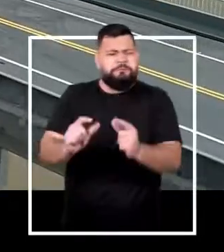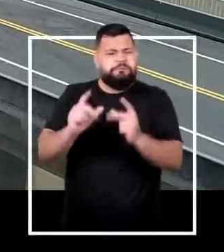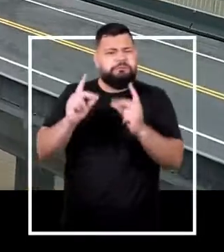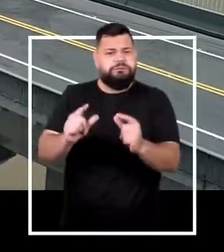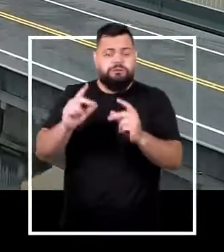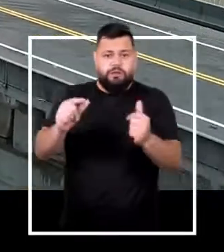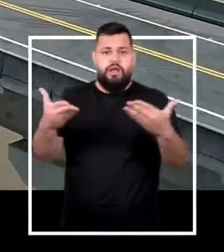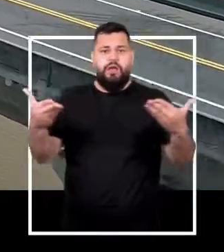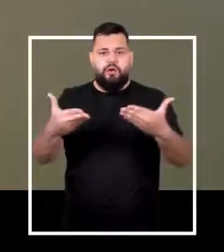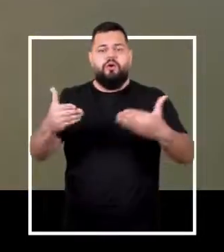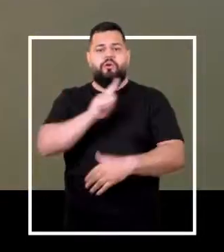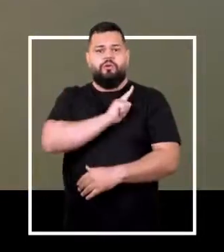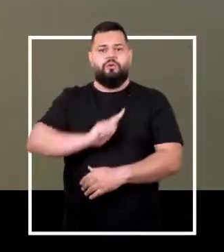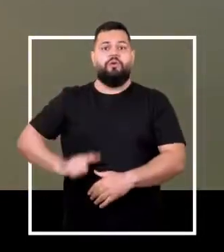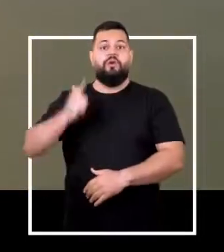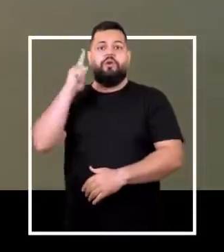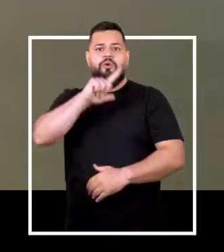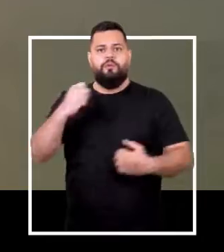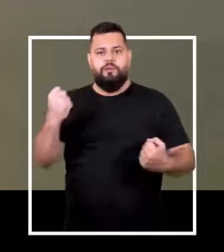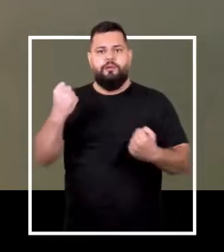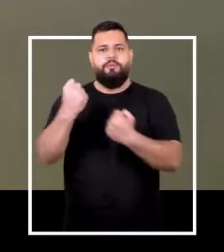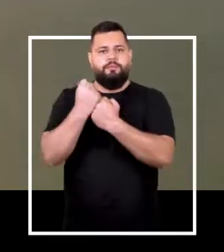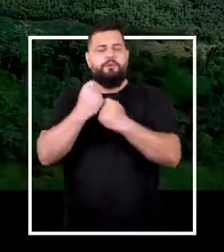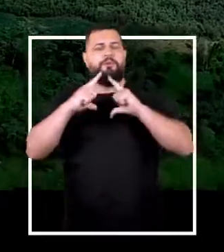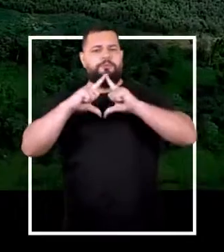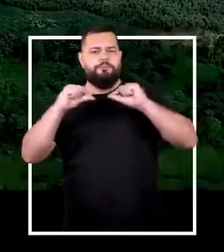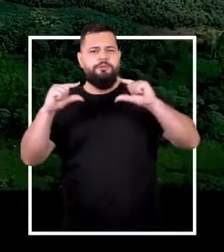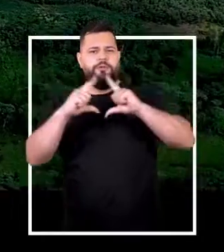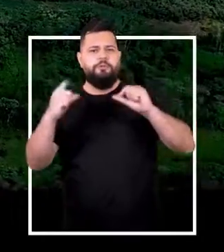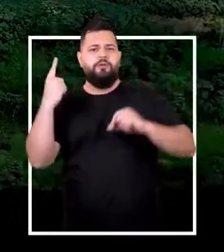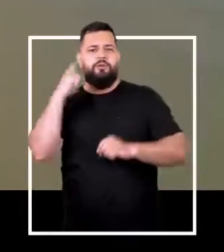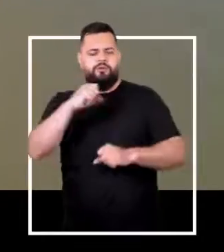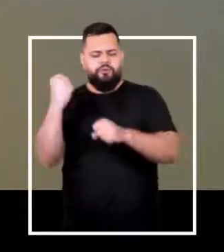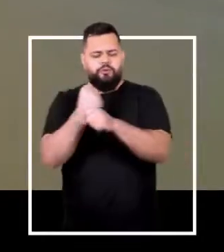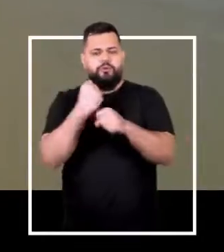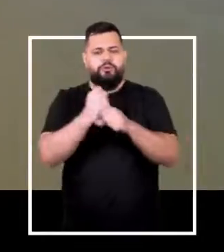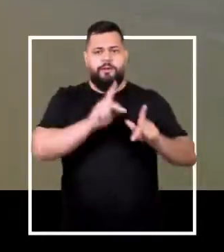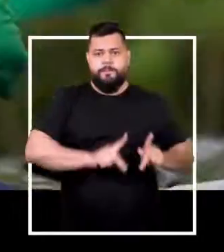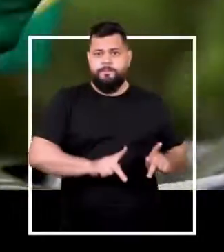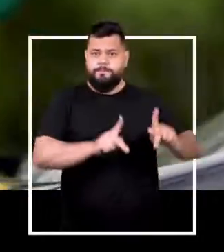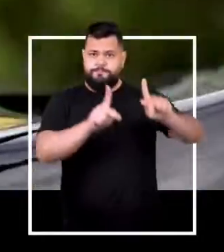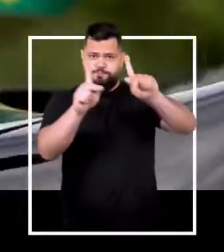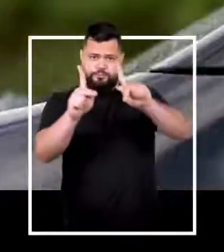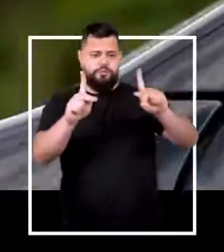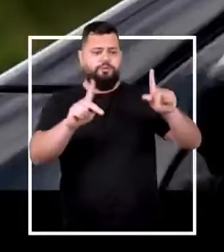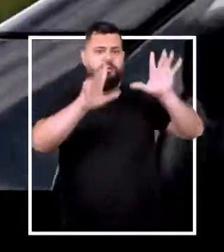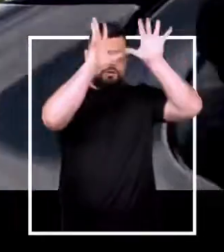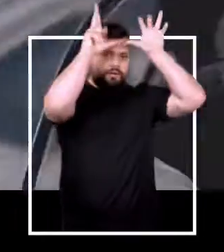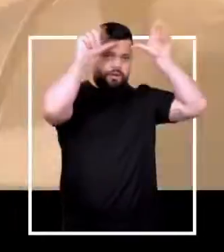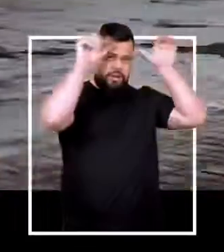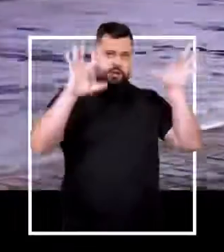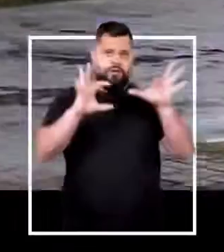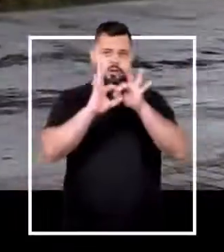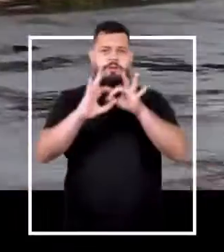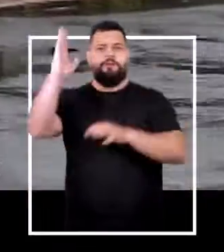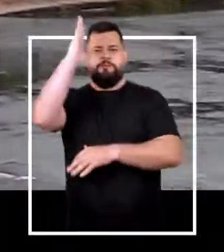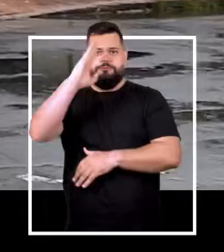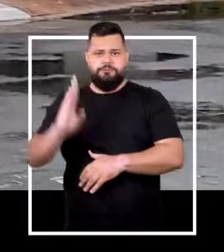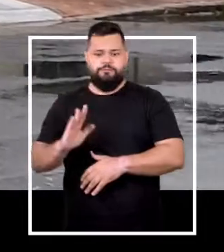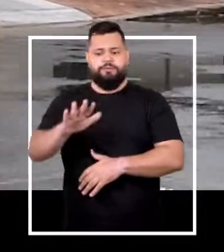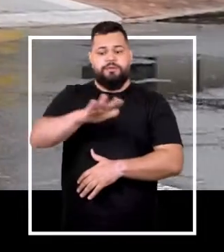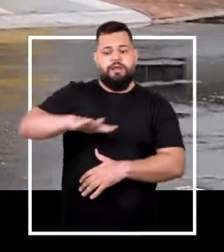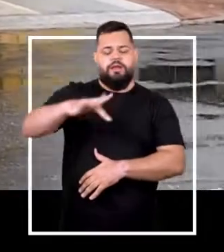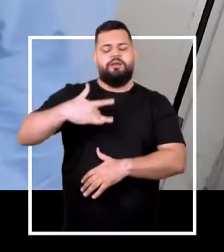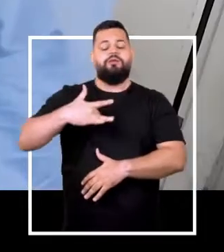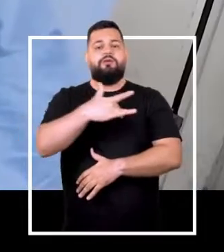o governo que teve força política em Brasília para concretizar a ligação ininterrupta entre o Acre e o Brasil. Tecnologia